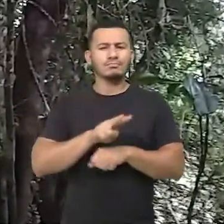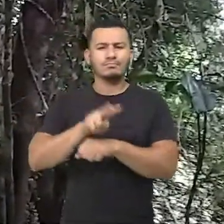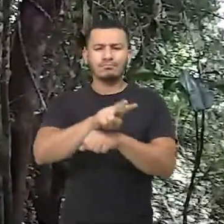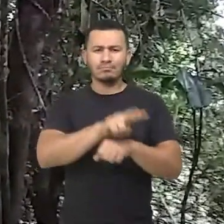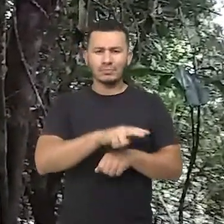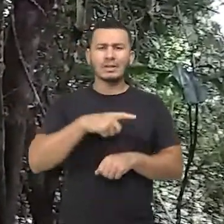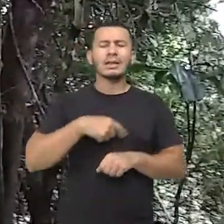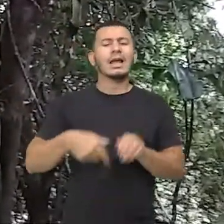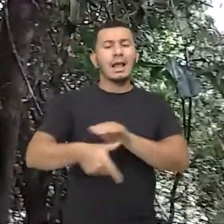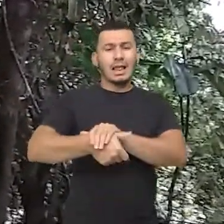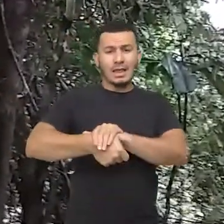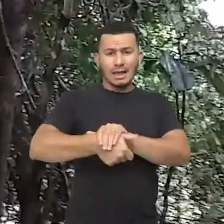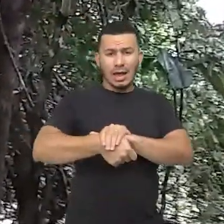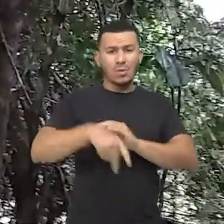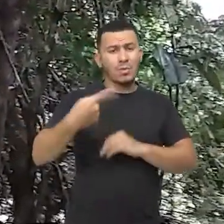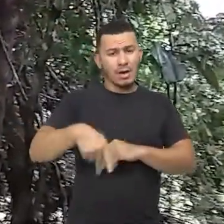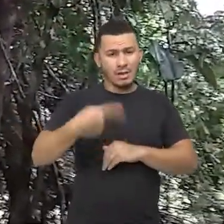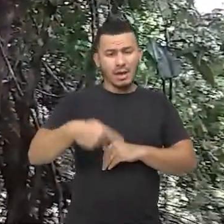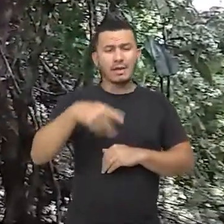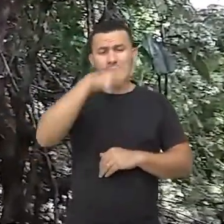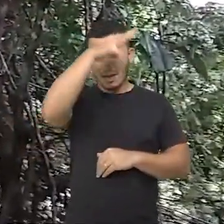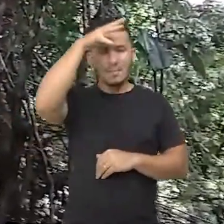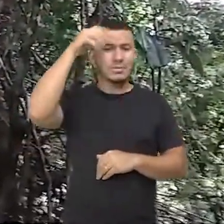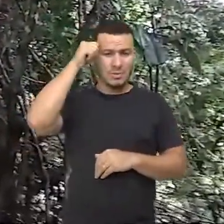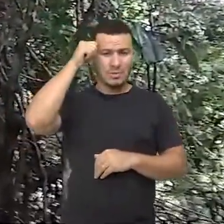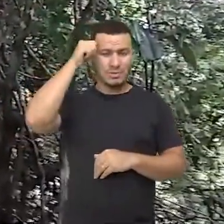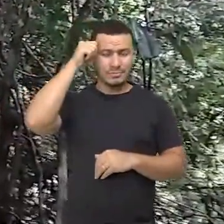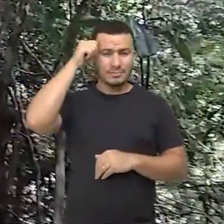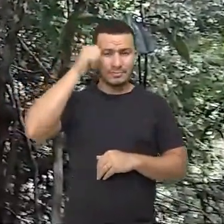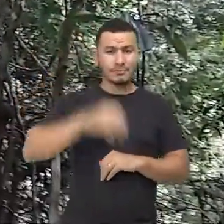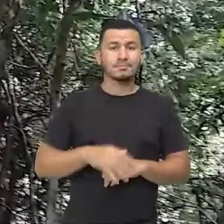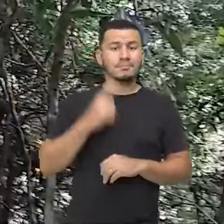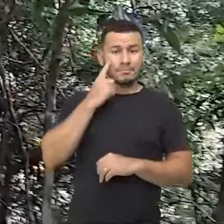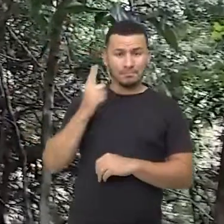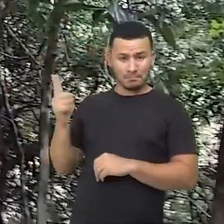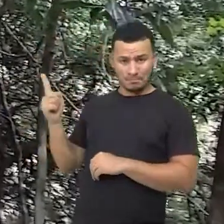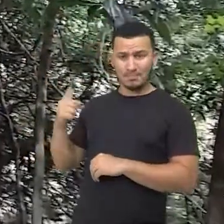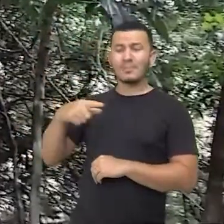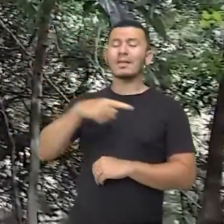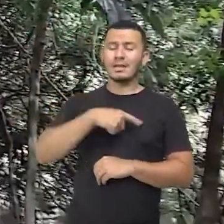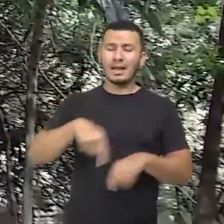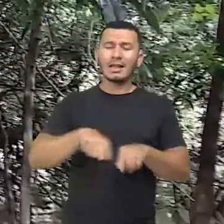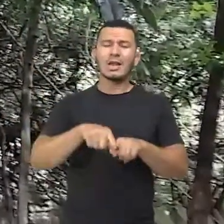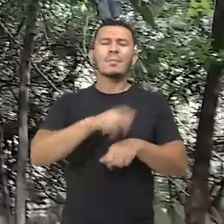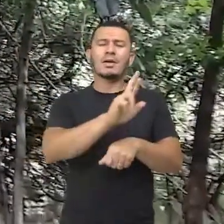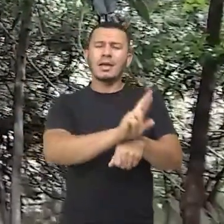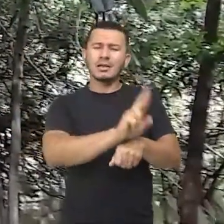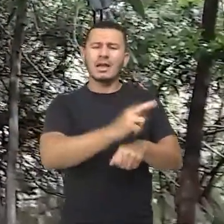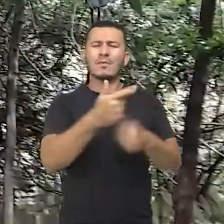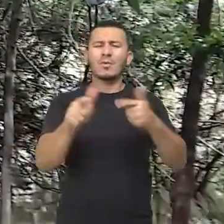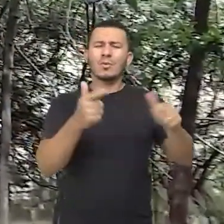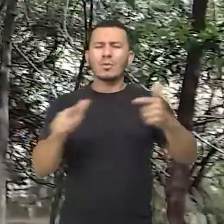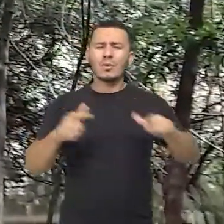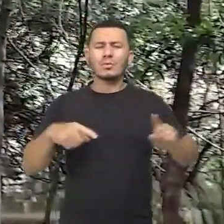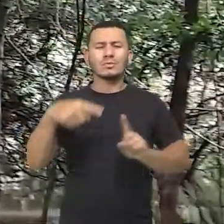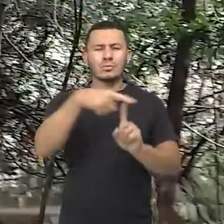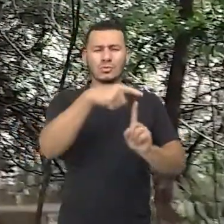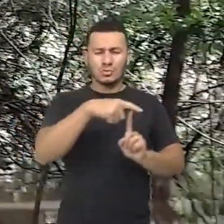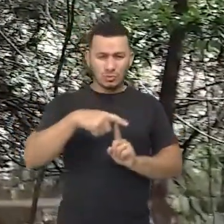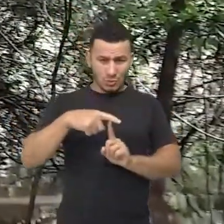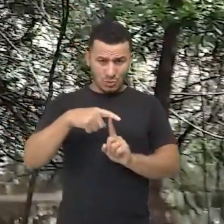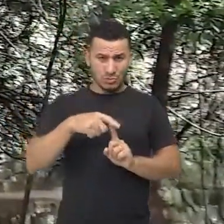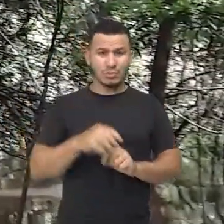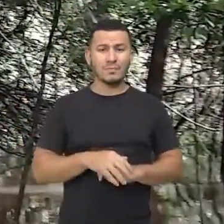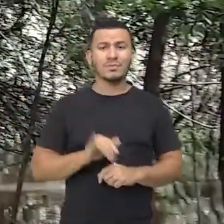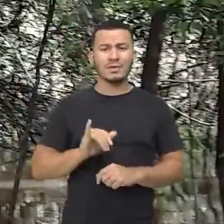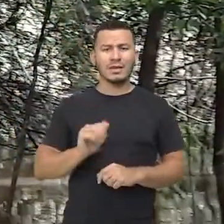desova de tartarugas da Amazônia, no estado do Amazonas. Também mantém estoques genéticos de outras espécies de quelônios, como